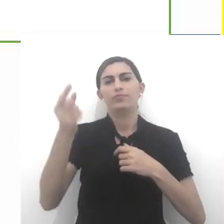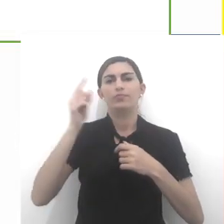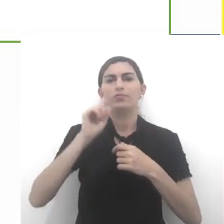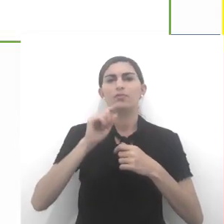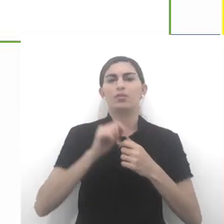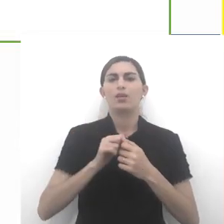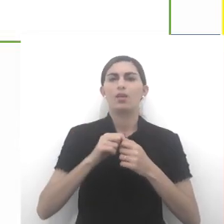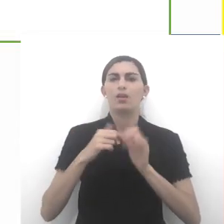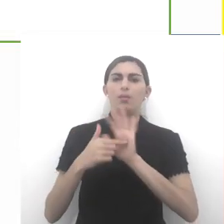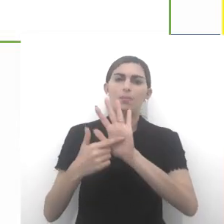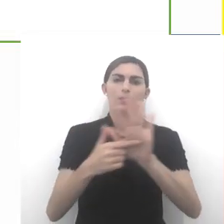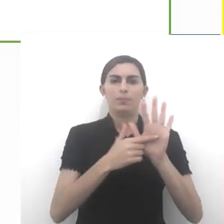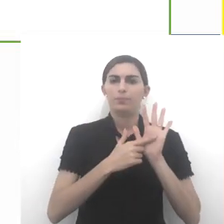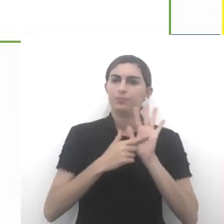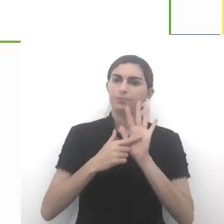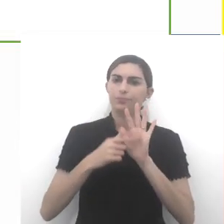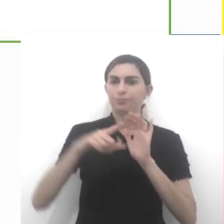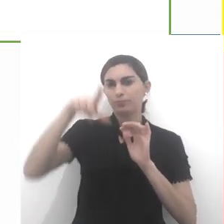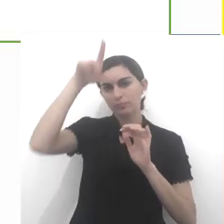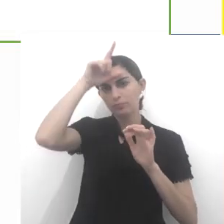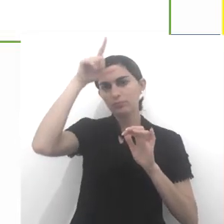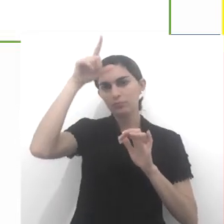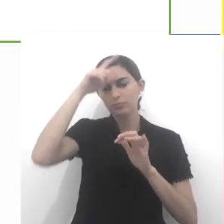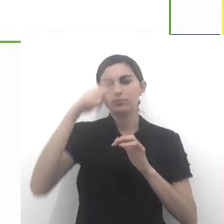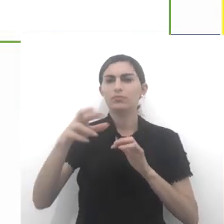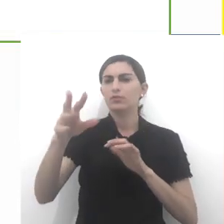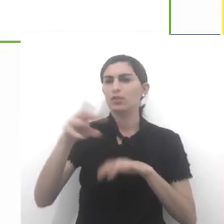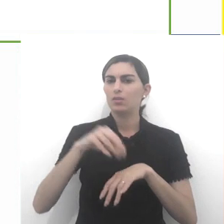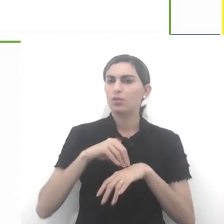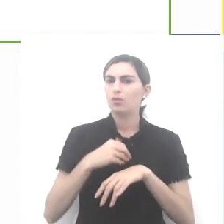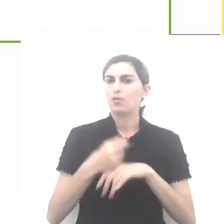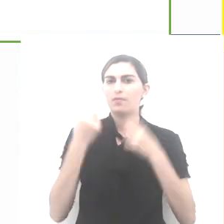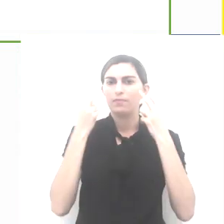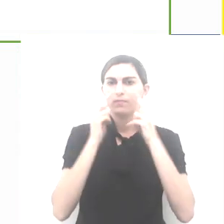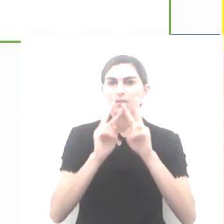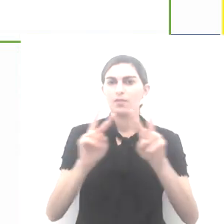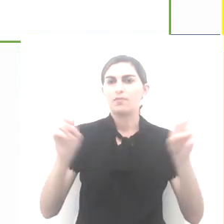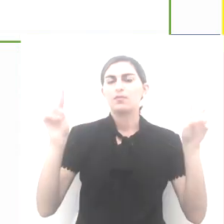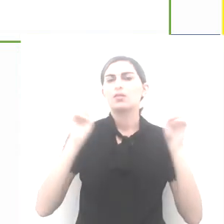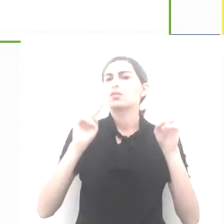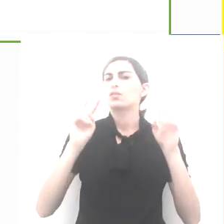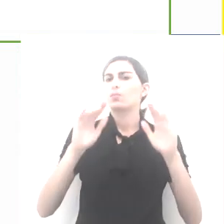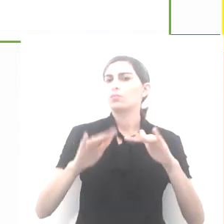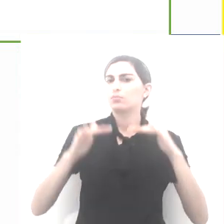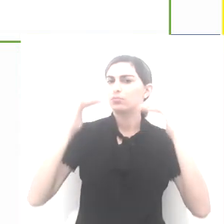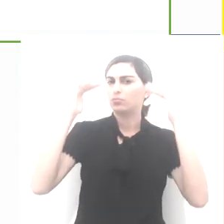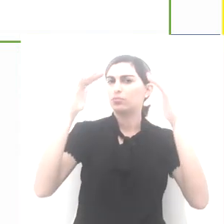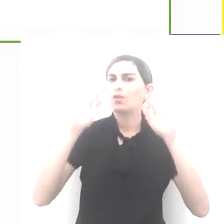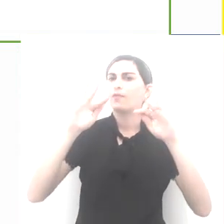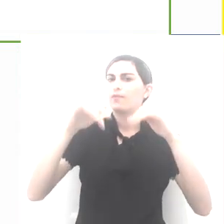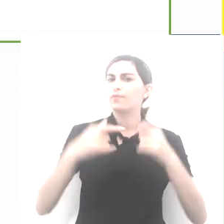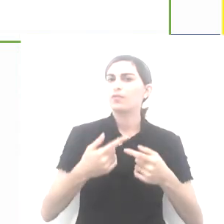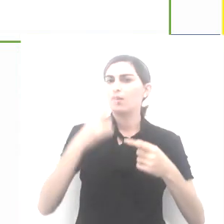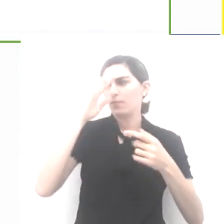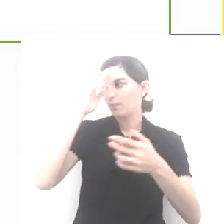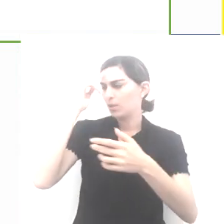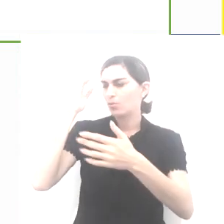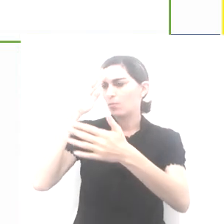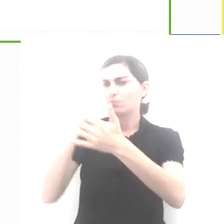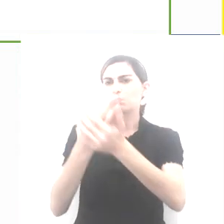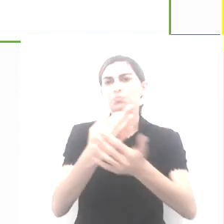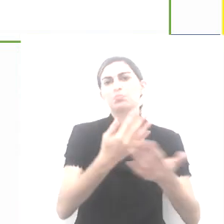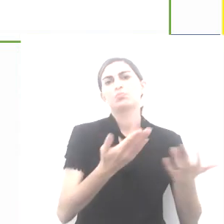como há aqui na tela, nós temos o seguinte, os líderes recebem uma visão de prestígio por fiéis e